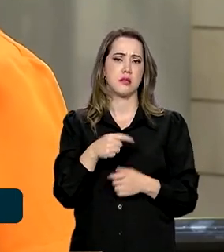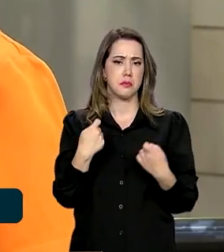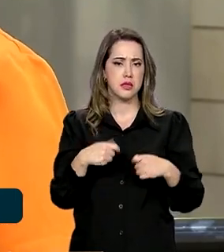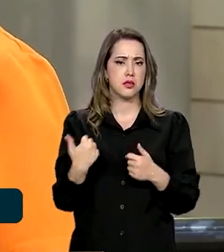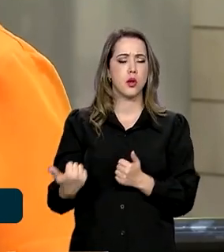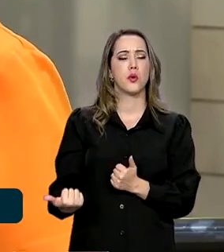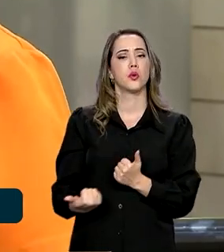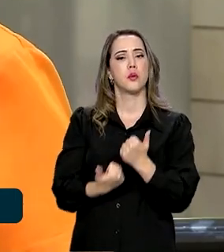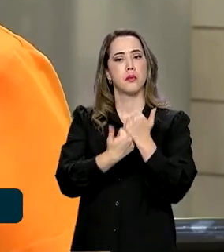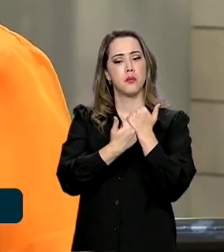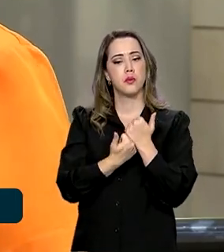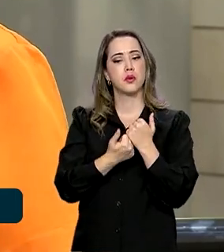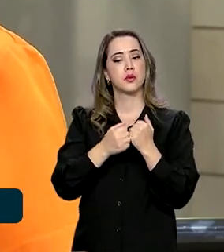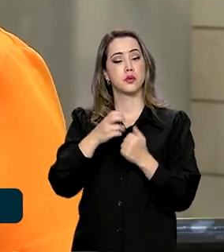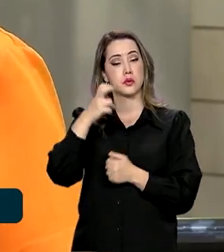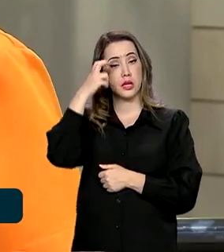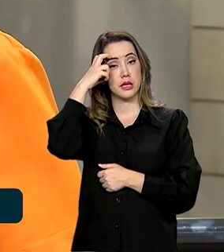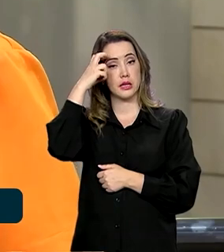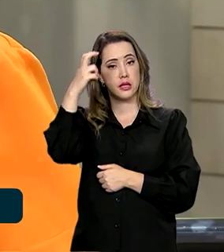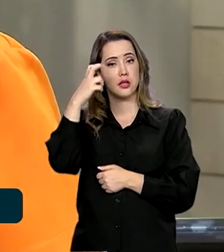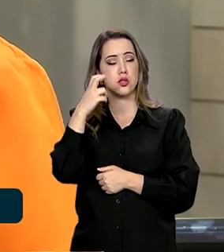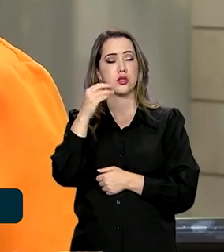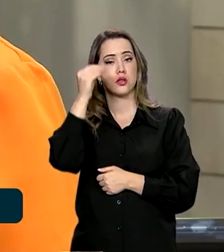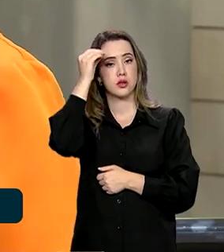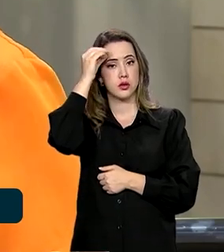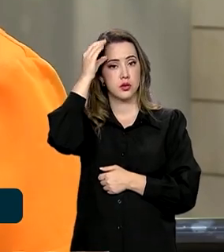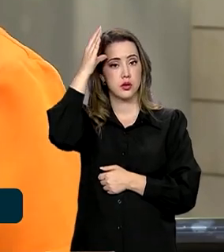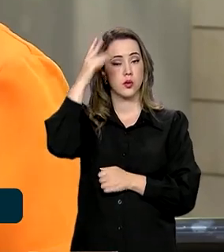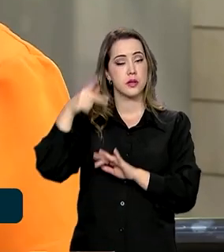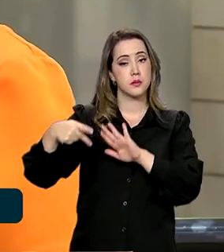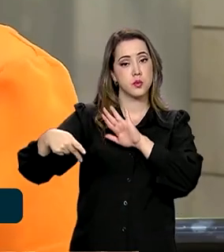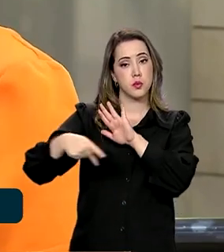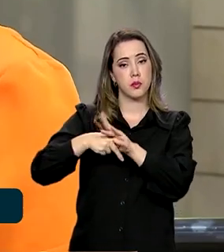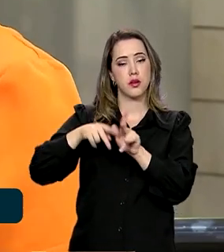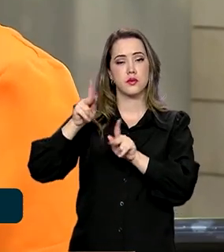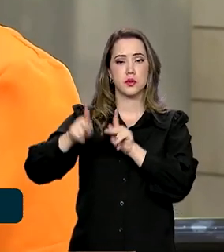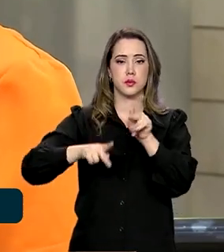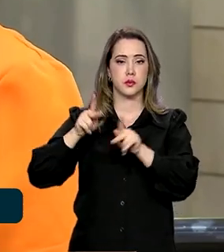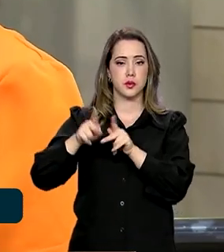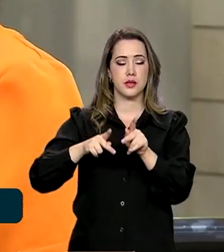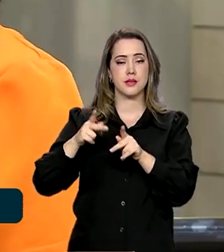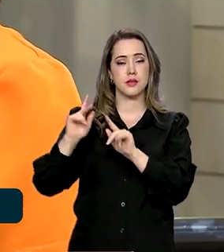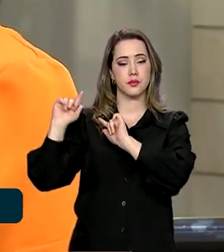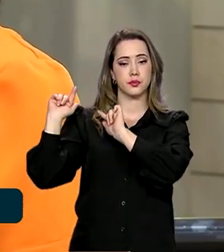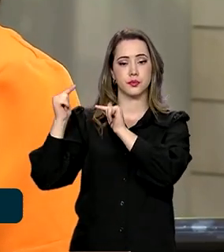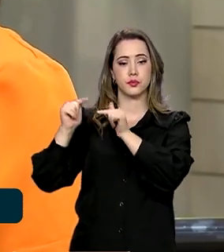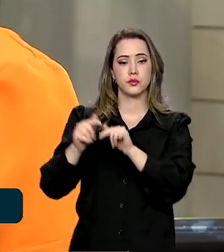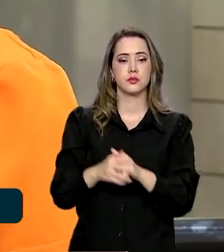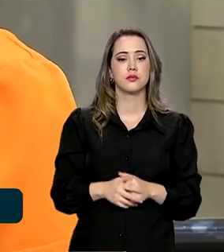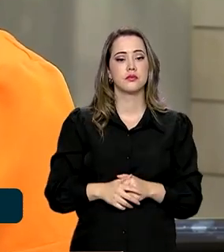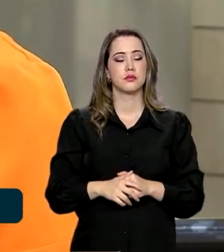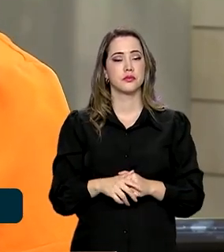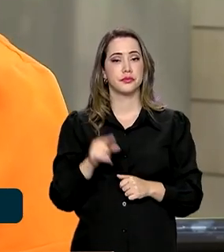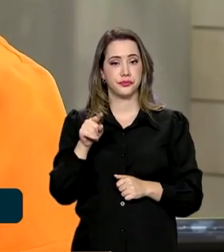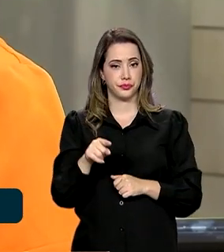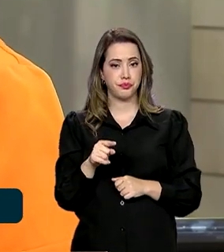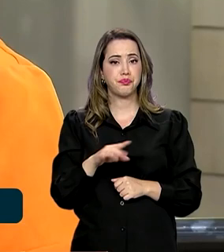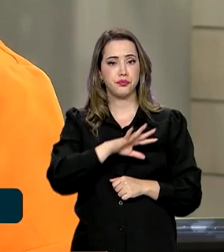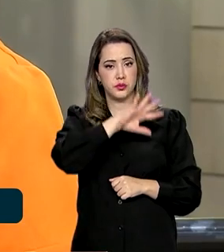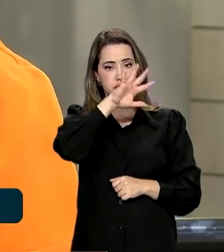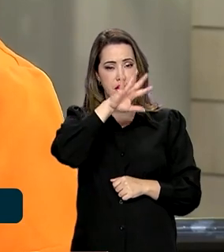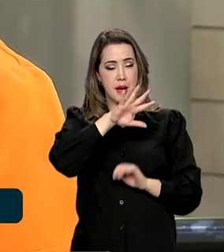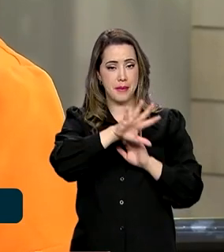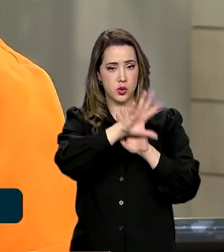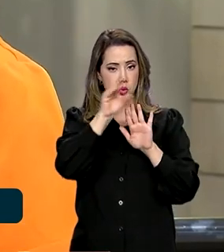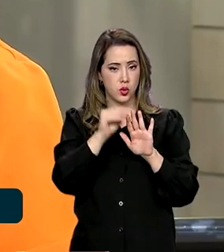contribuição da inteligência e do conhecimento empírico dos povos originários. A Amazônia é uma terra fértil para